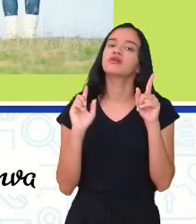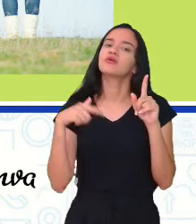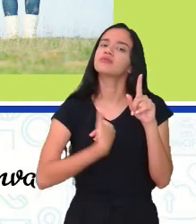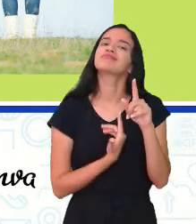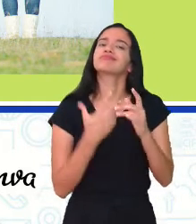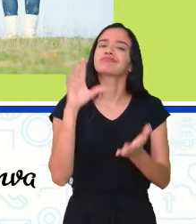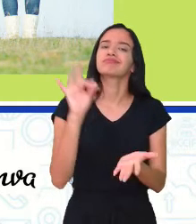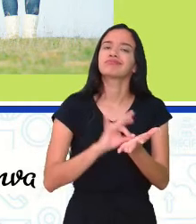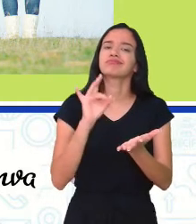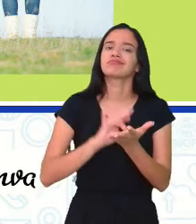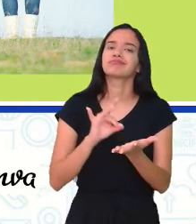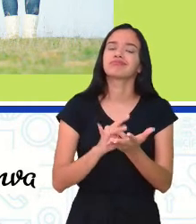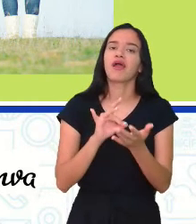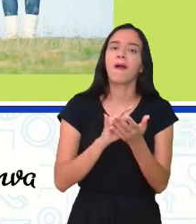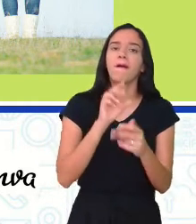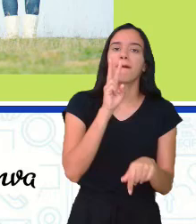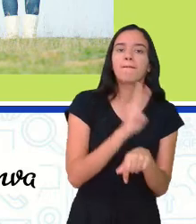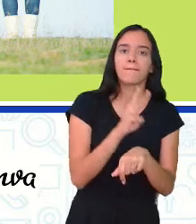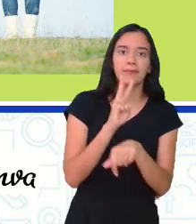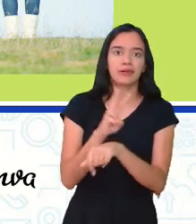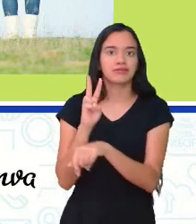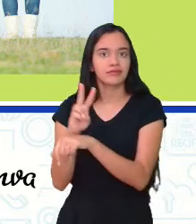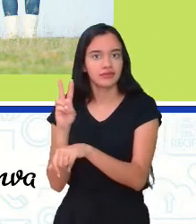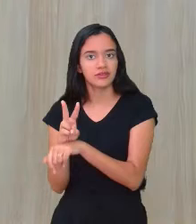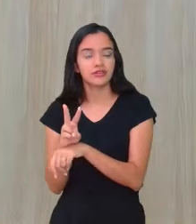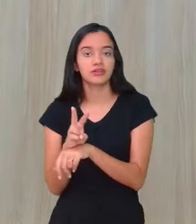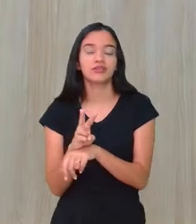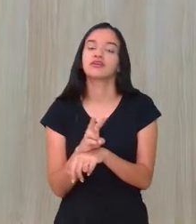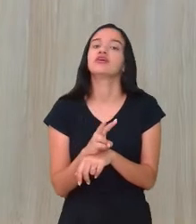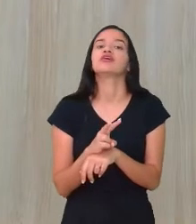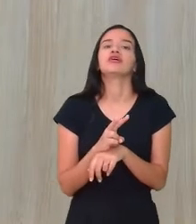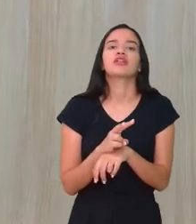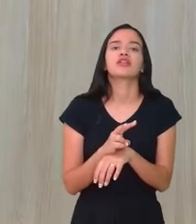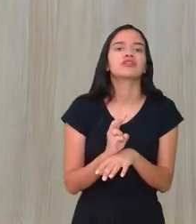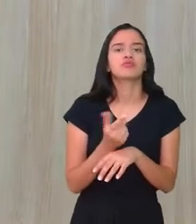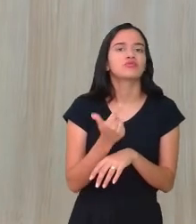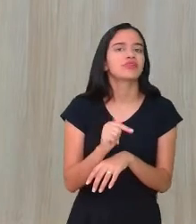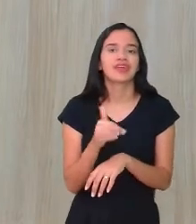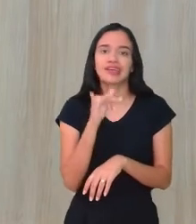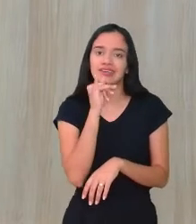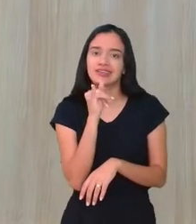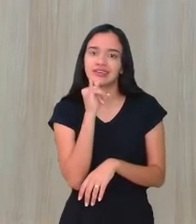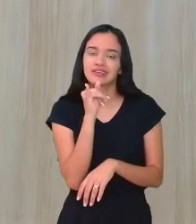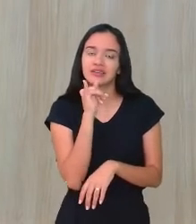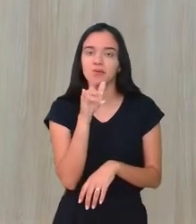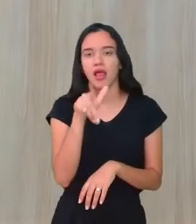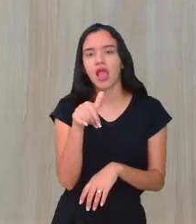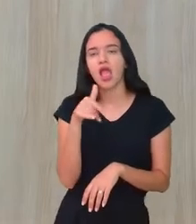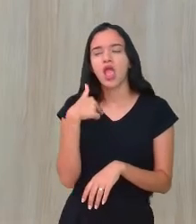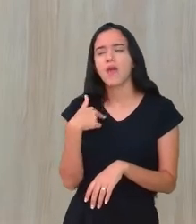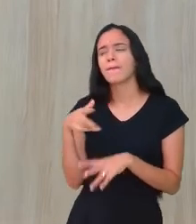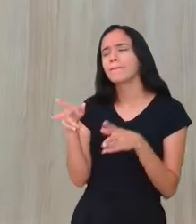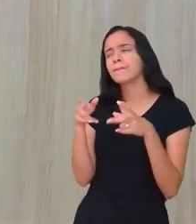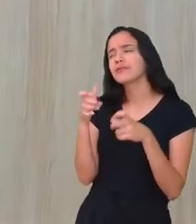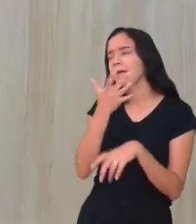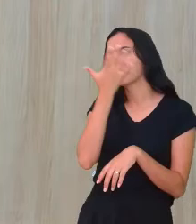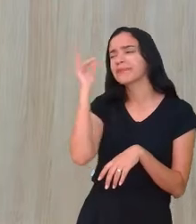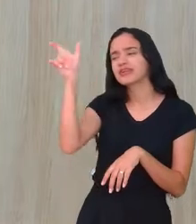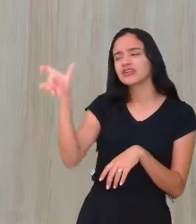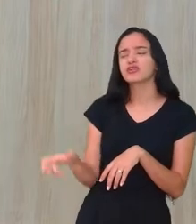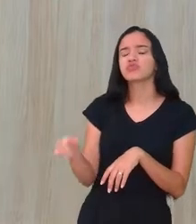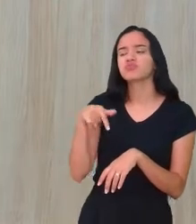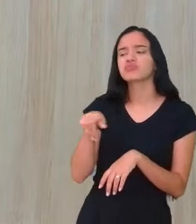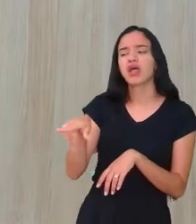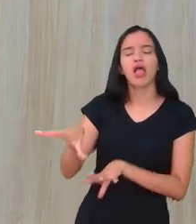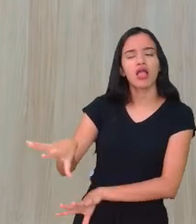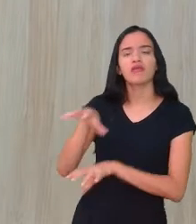a gente realmente poder prevenir e não se comunicar. Não existe ninguém assim, eu olhar para aquela pessoa e dizer, não, essa pessoa